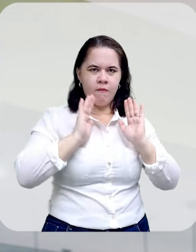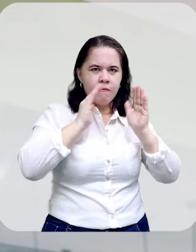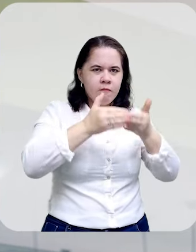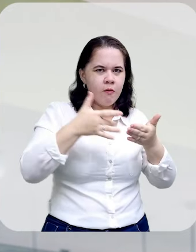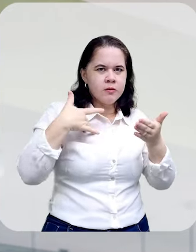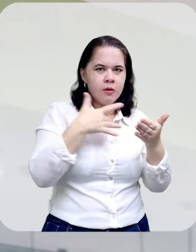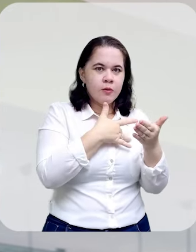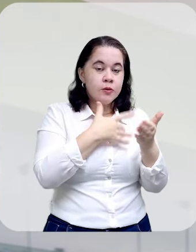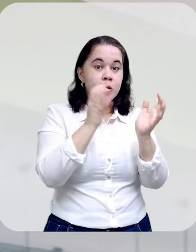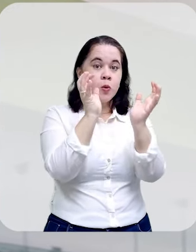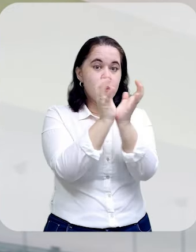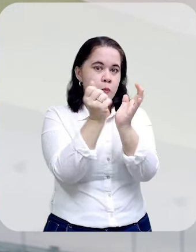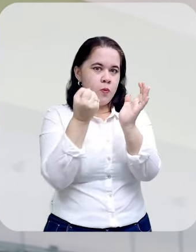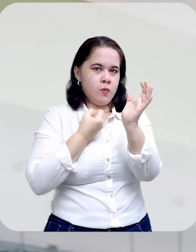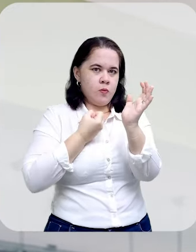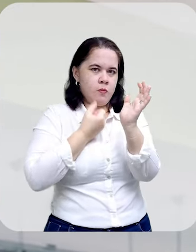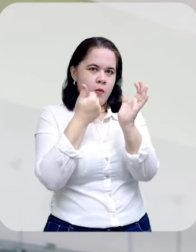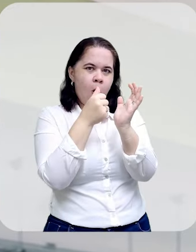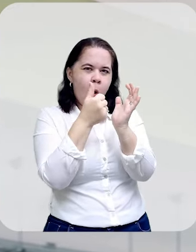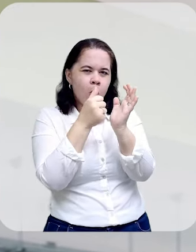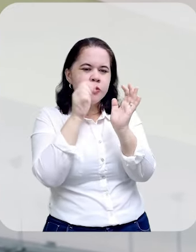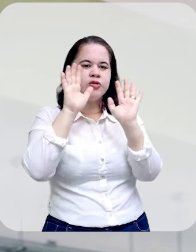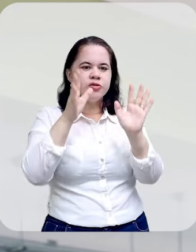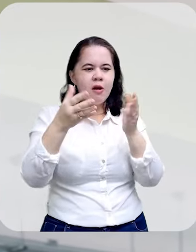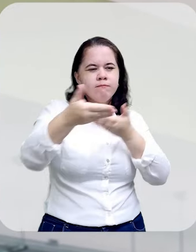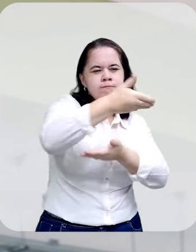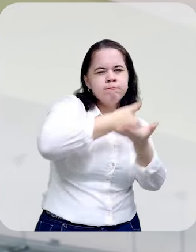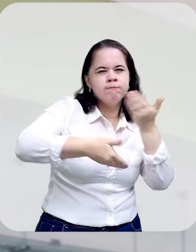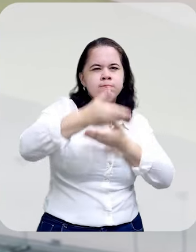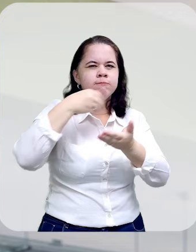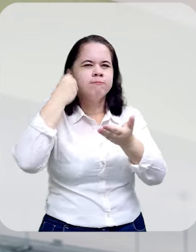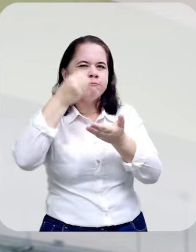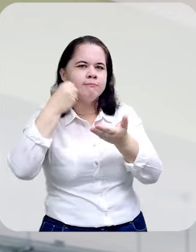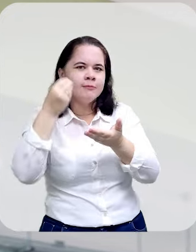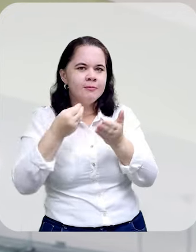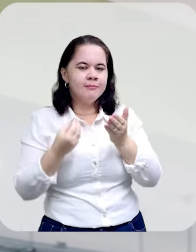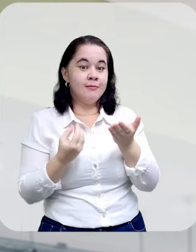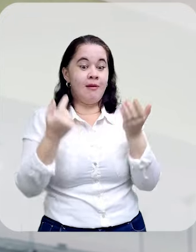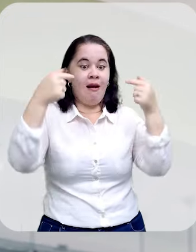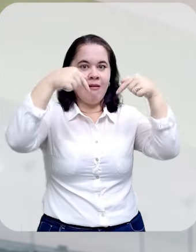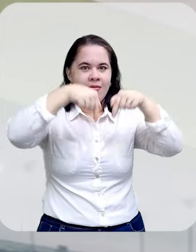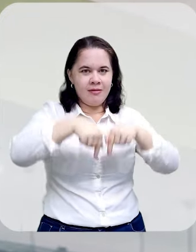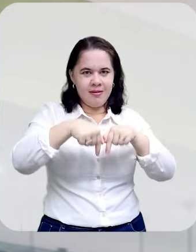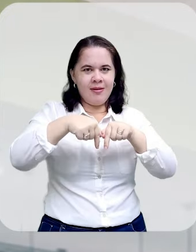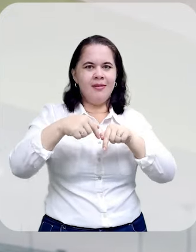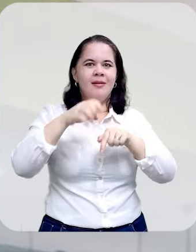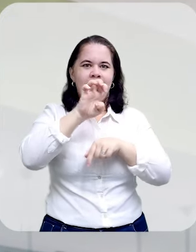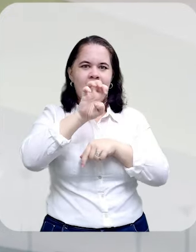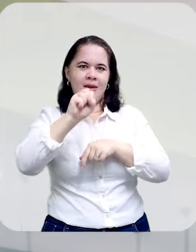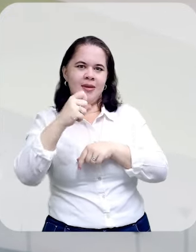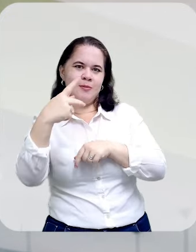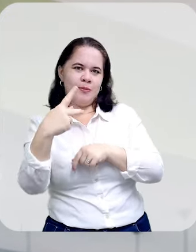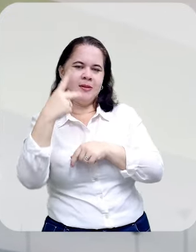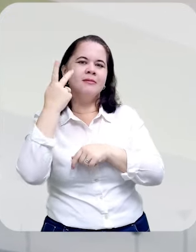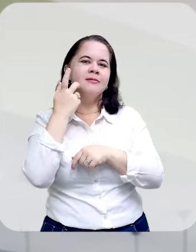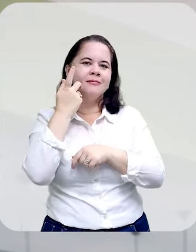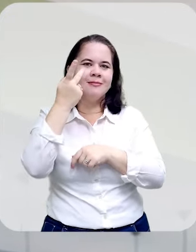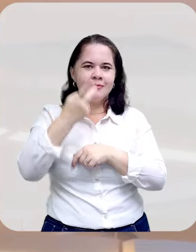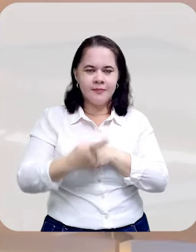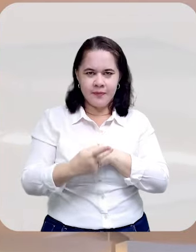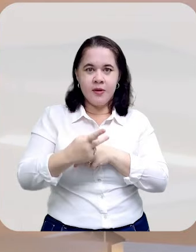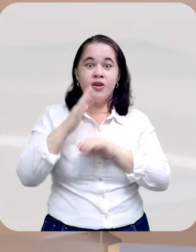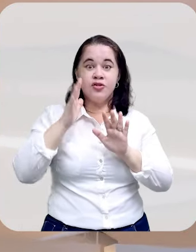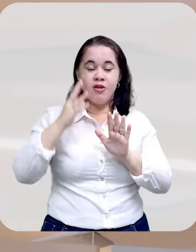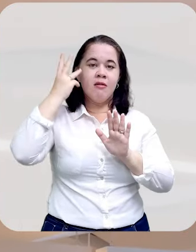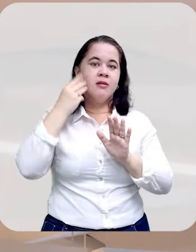os discentes da Turma 11 compartilharam as vivências adquiridas durante uma Mostra, aqui na Escola de Saúde Pública do Ceará.